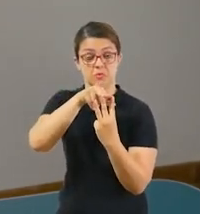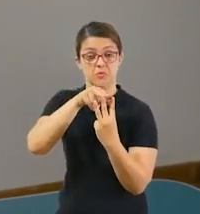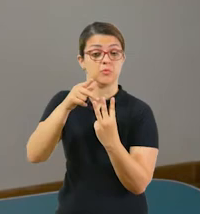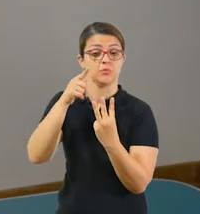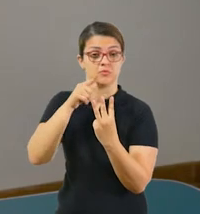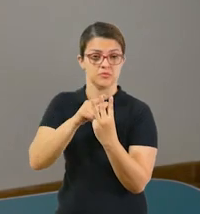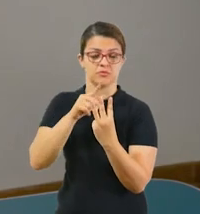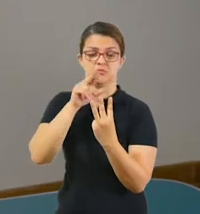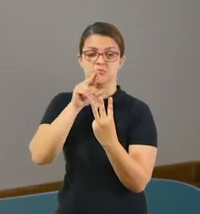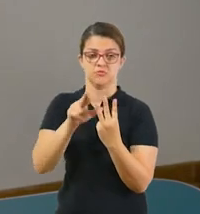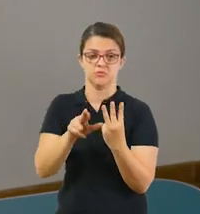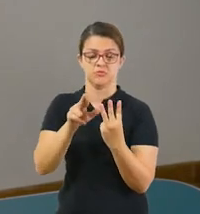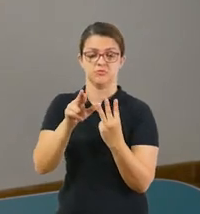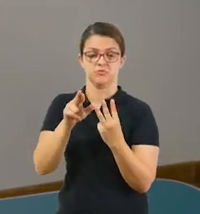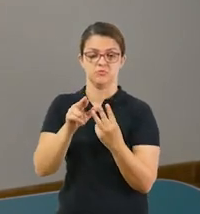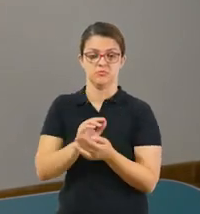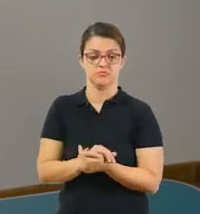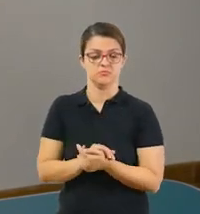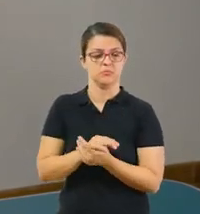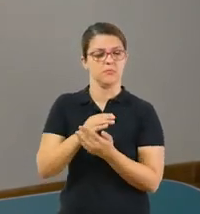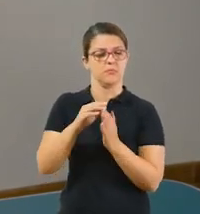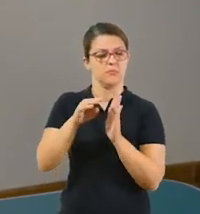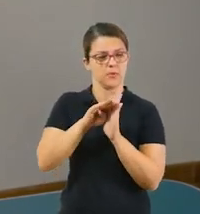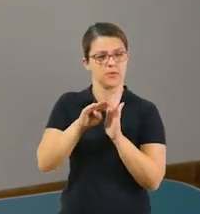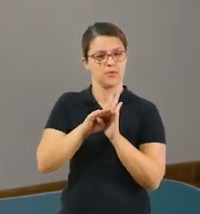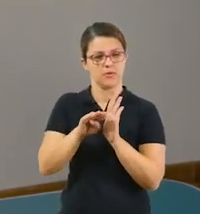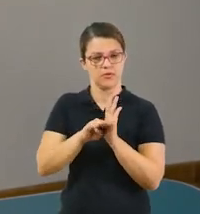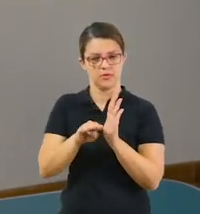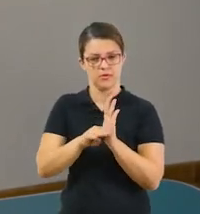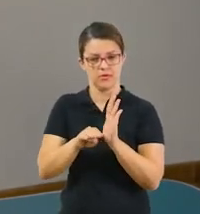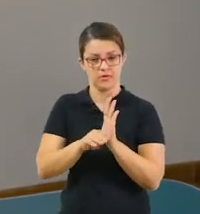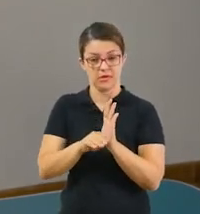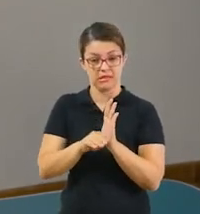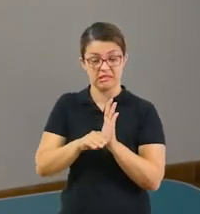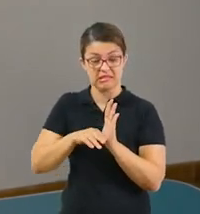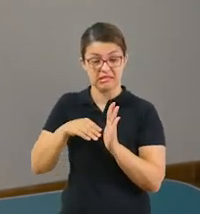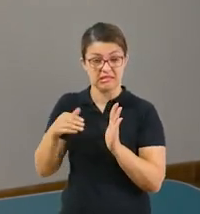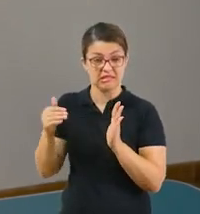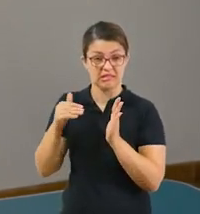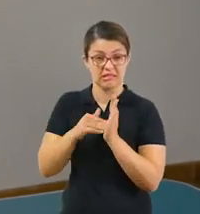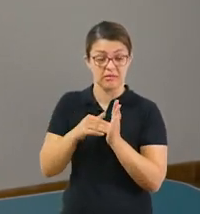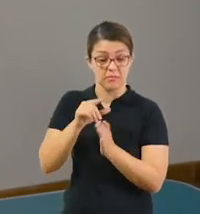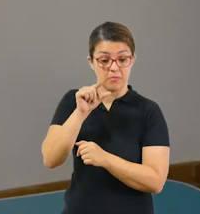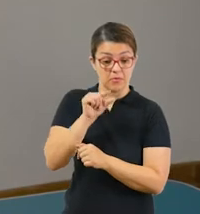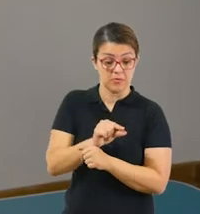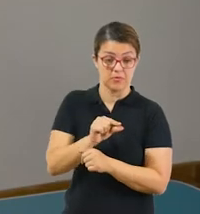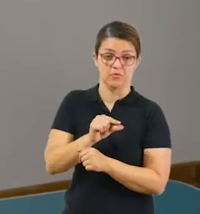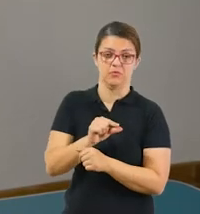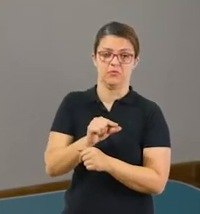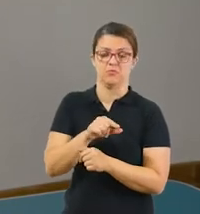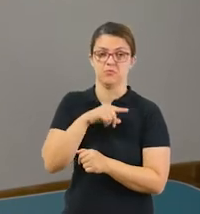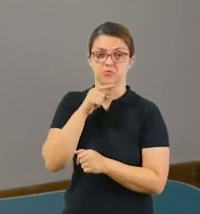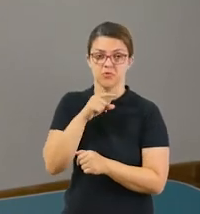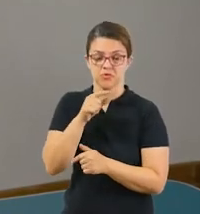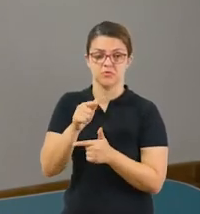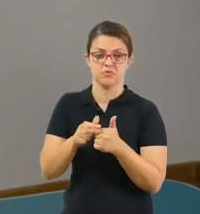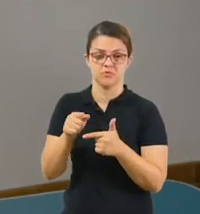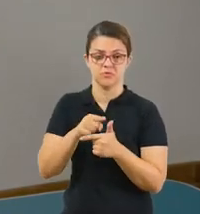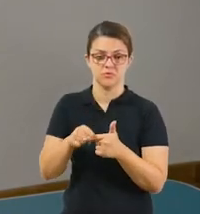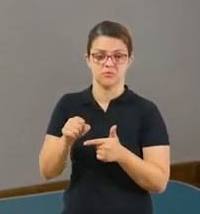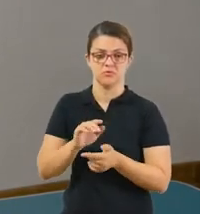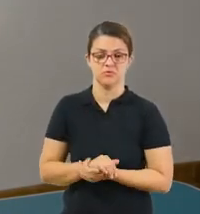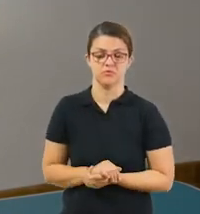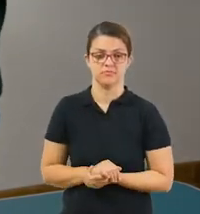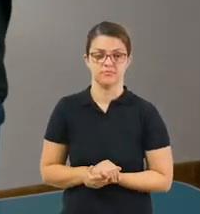faz a divisão completa, ok? Vão passo a passo até restar o menor número que não seja mais divisível, tudo bem?